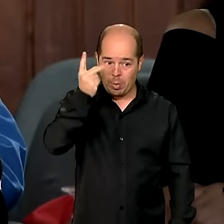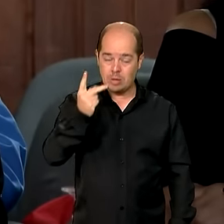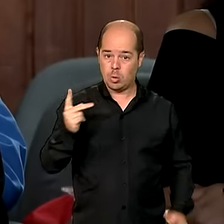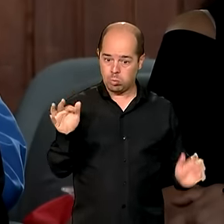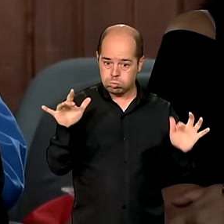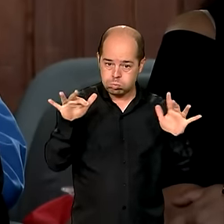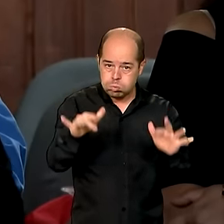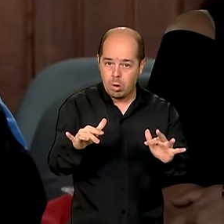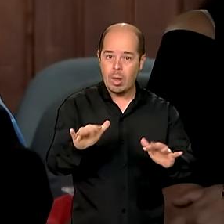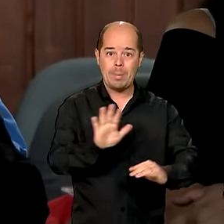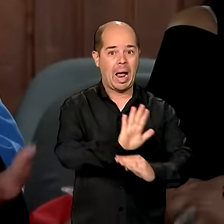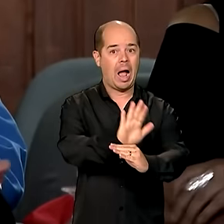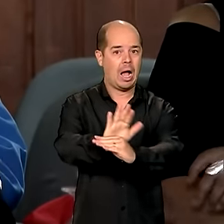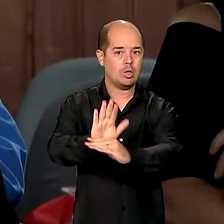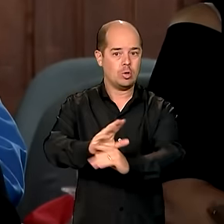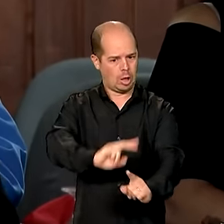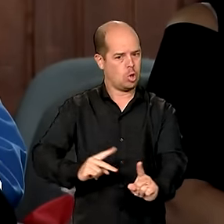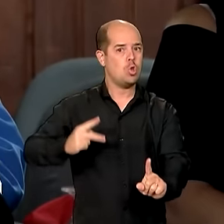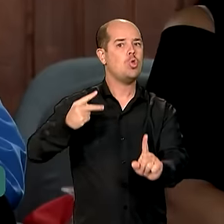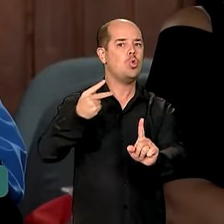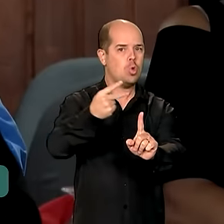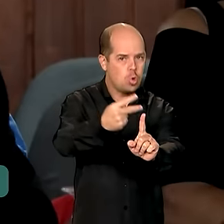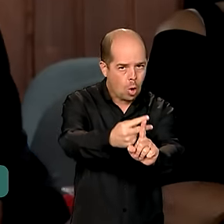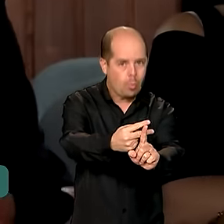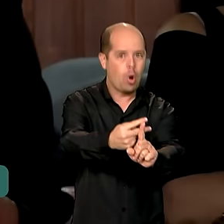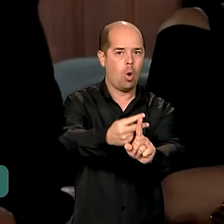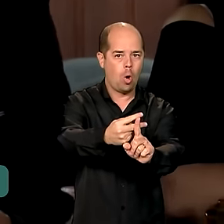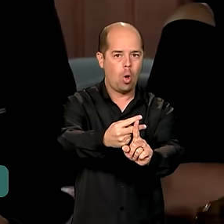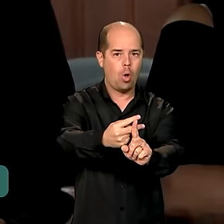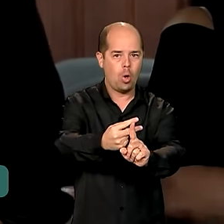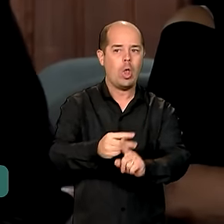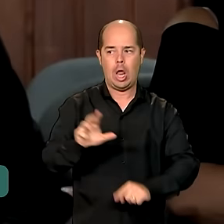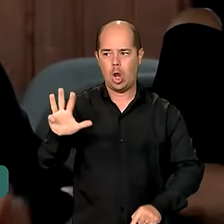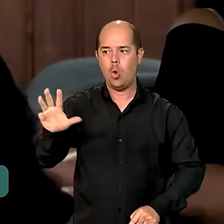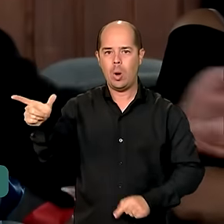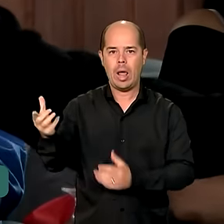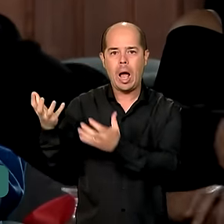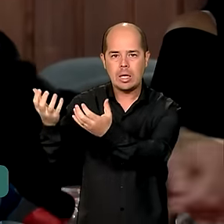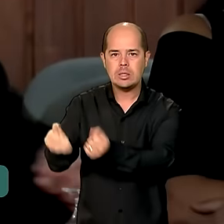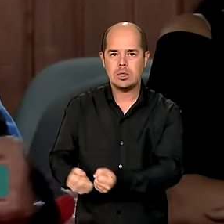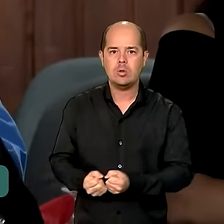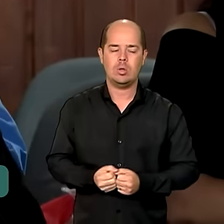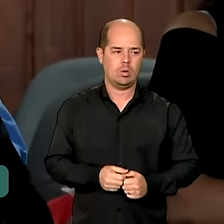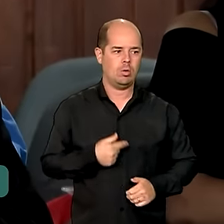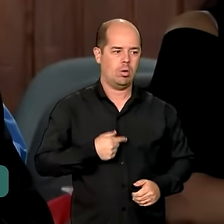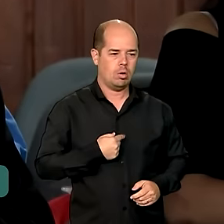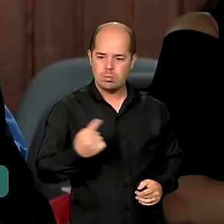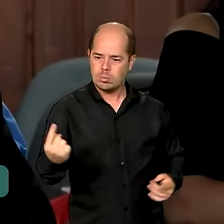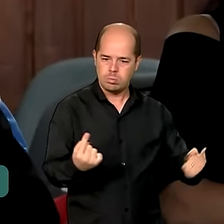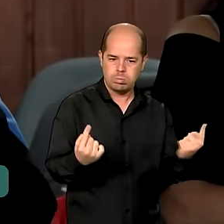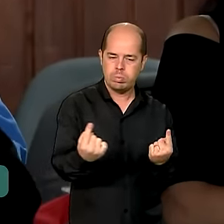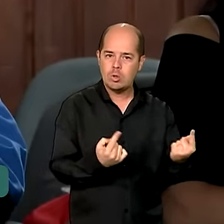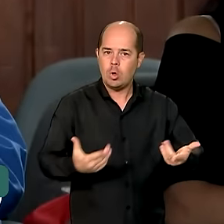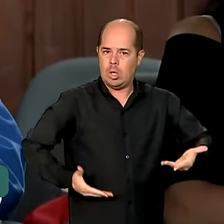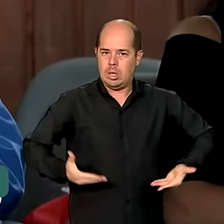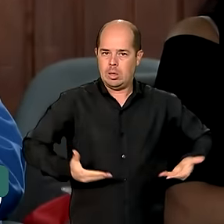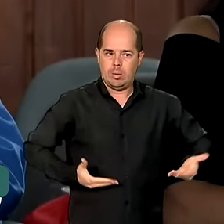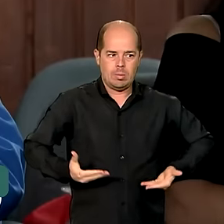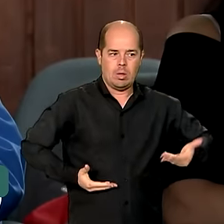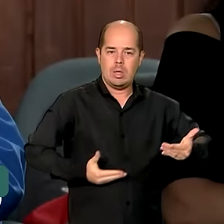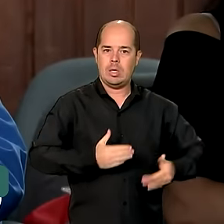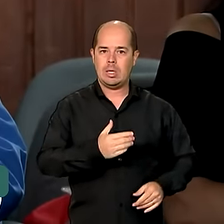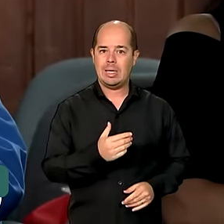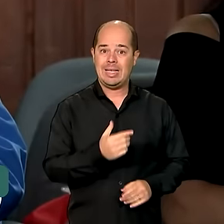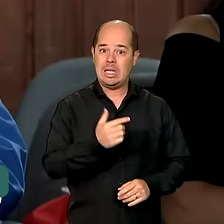100%. Nós dobramos a capacidade, o presidente Lula autorizou isso, fizemos agora essa semana, isso tem dado velocidade